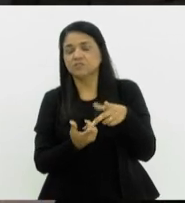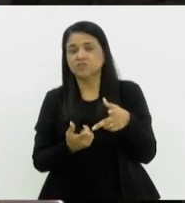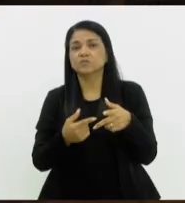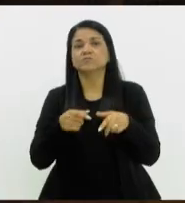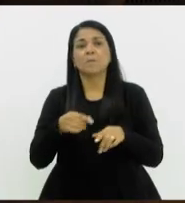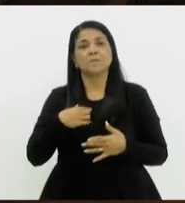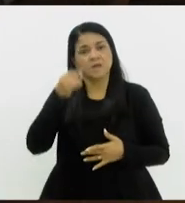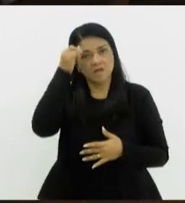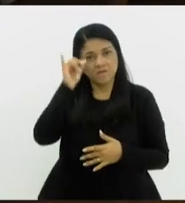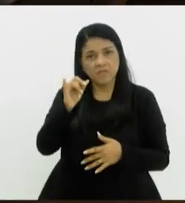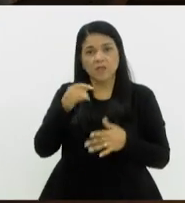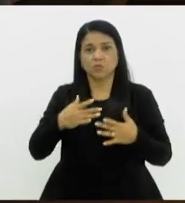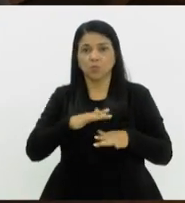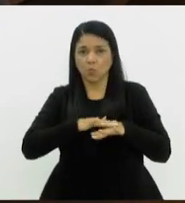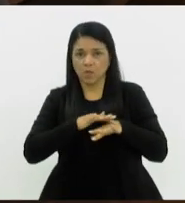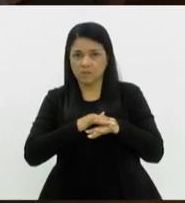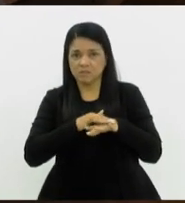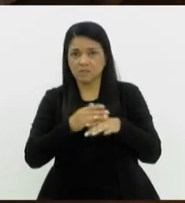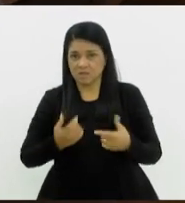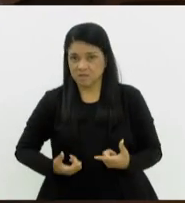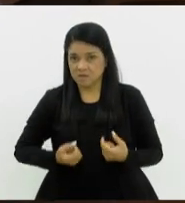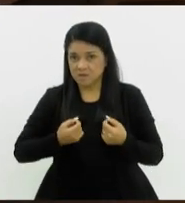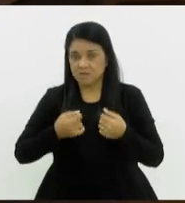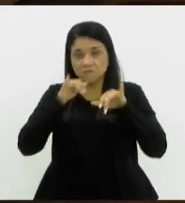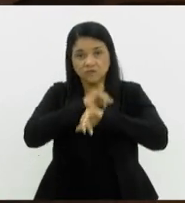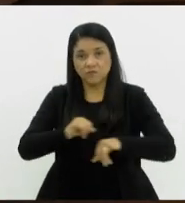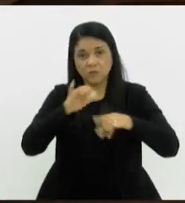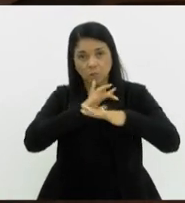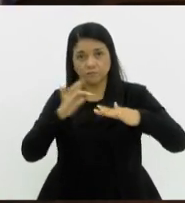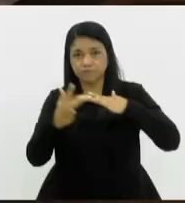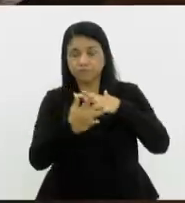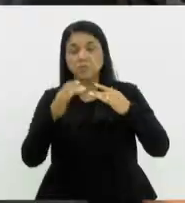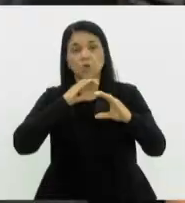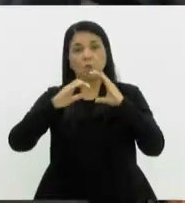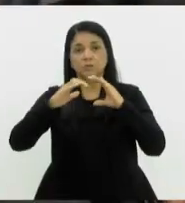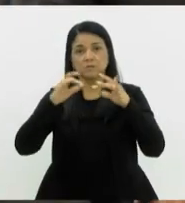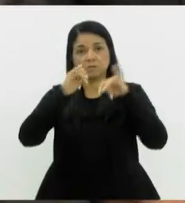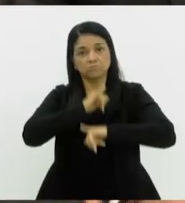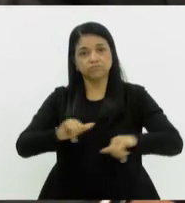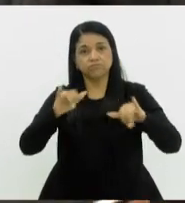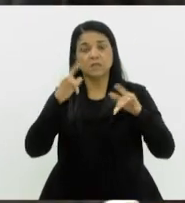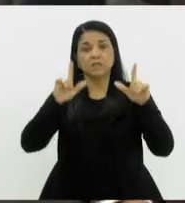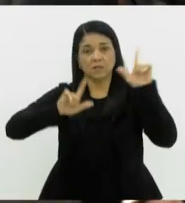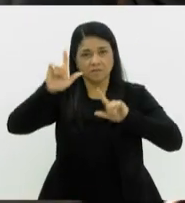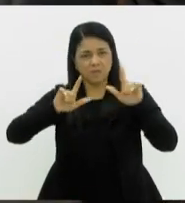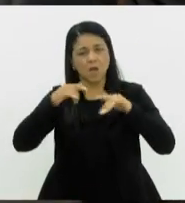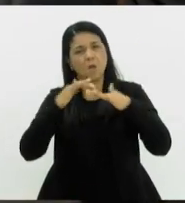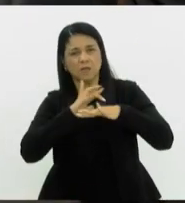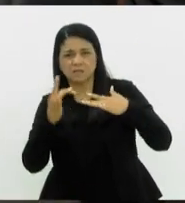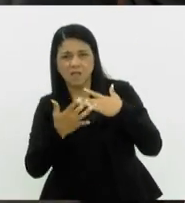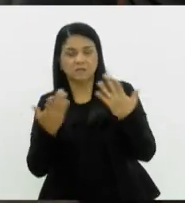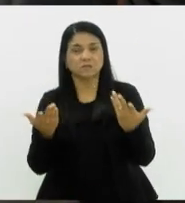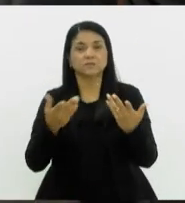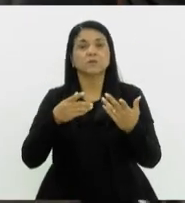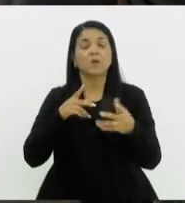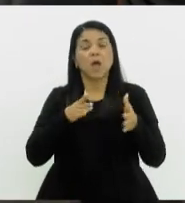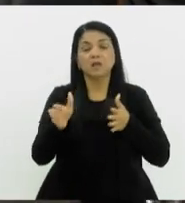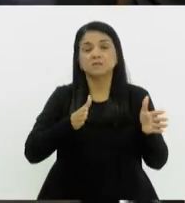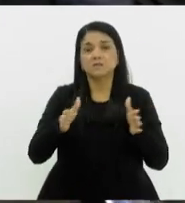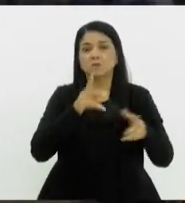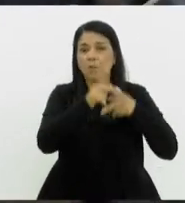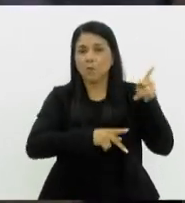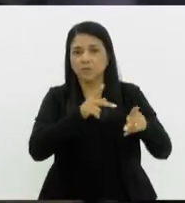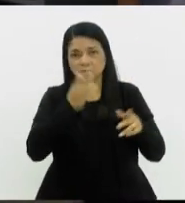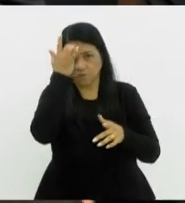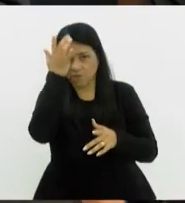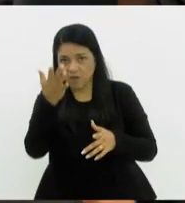doença, com a divulgação nas redes sociais e meios de comunicação. O objetivo é facilitar o acesso da população aos